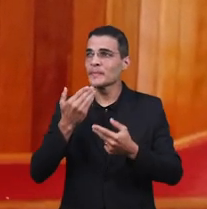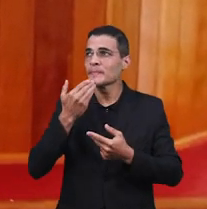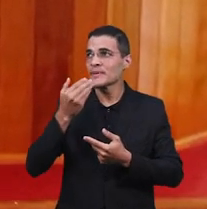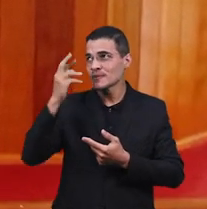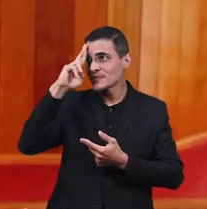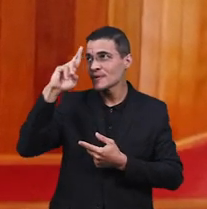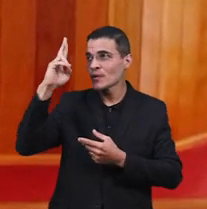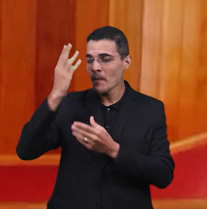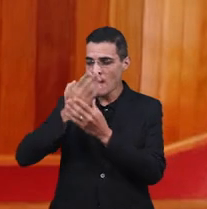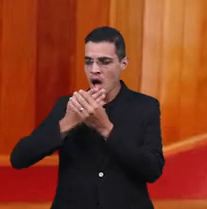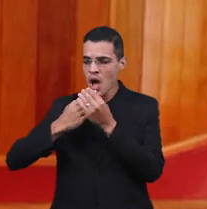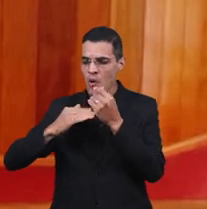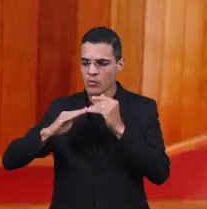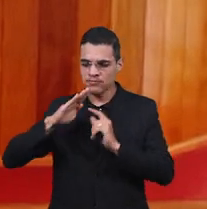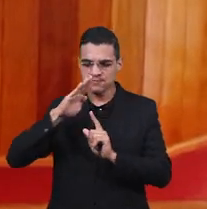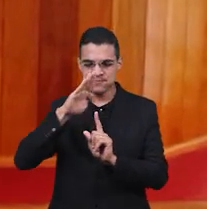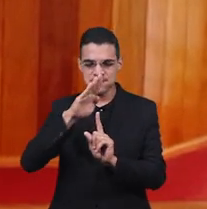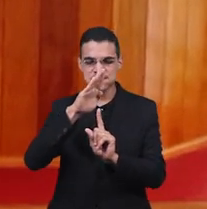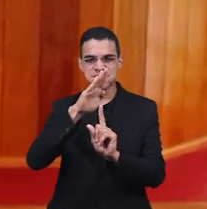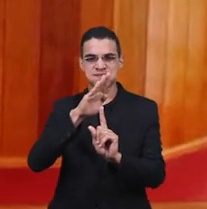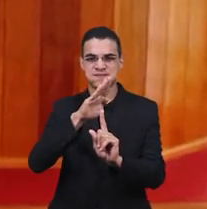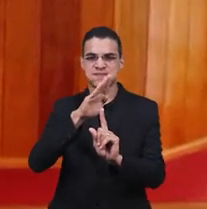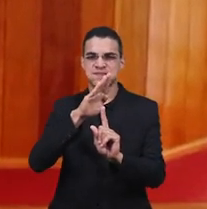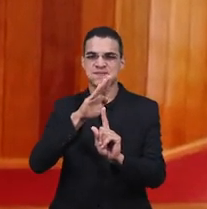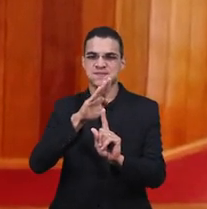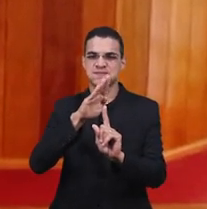Estende a Tua mão